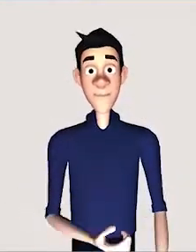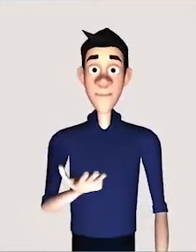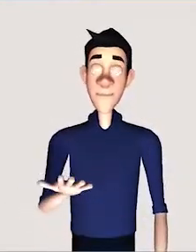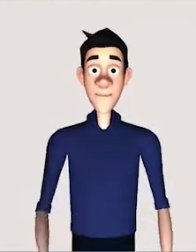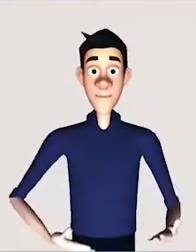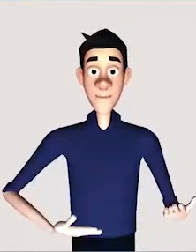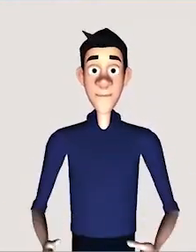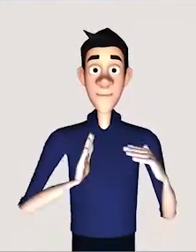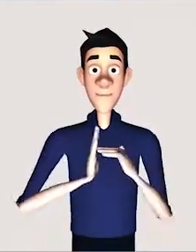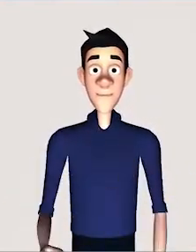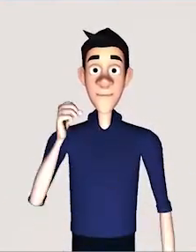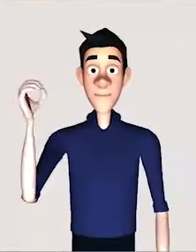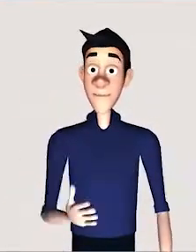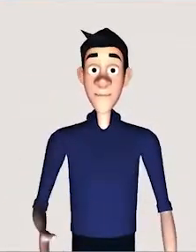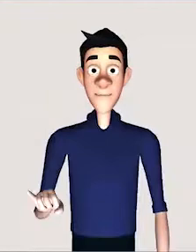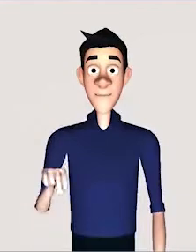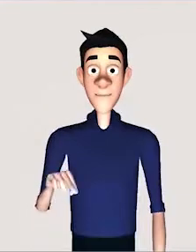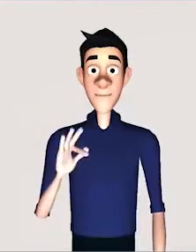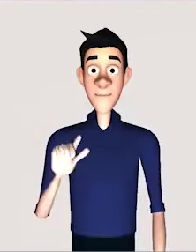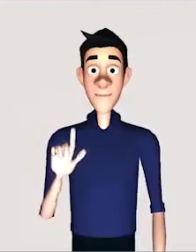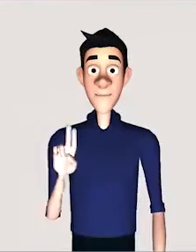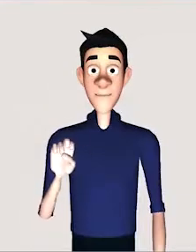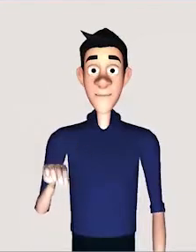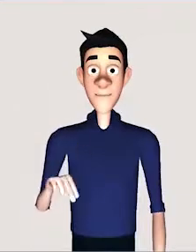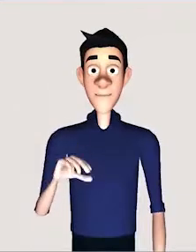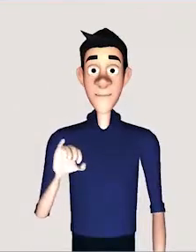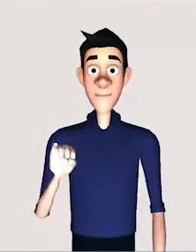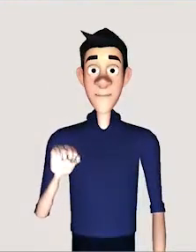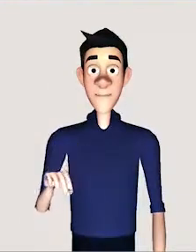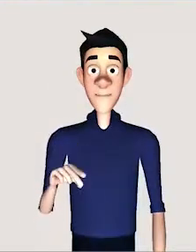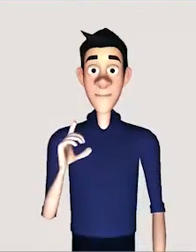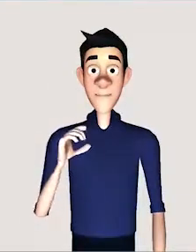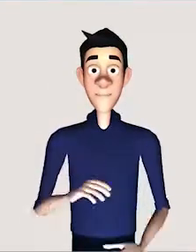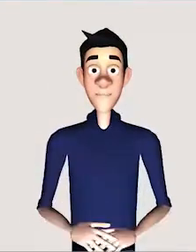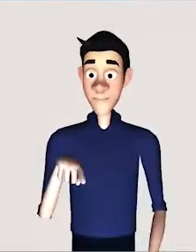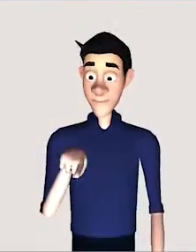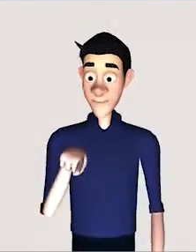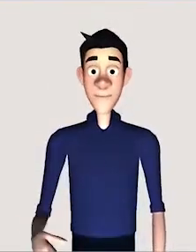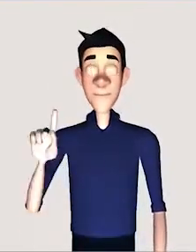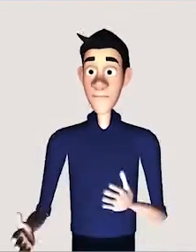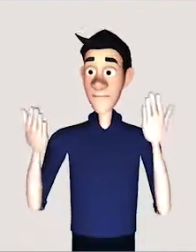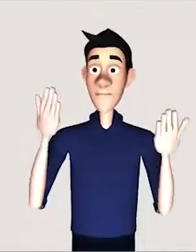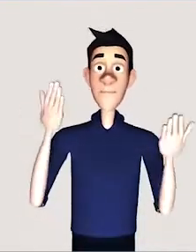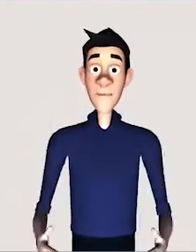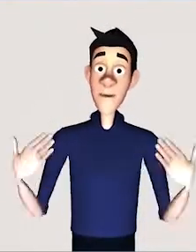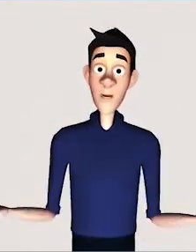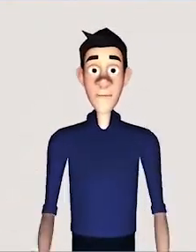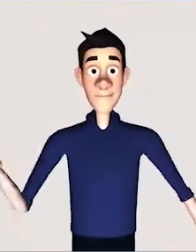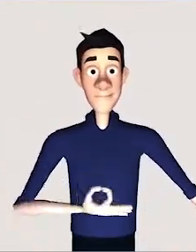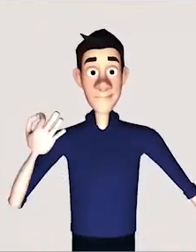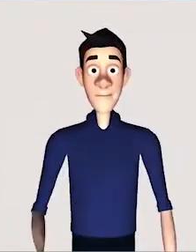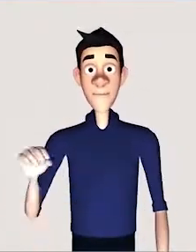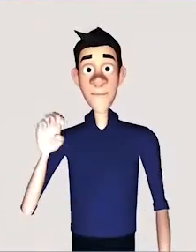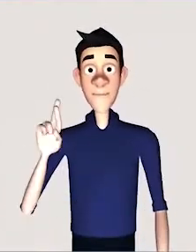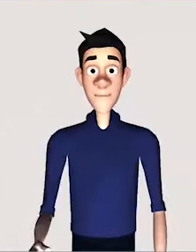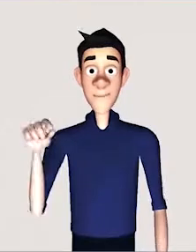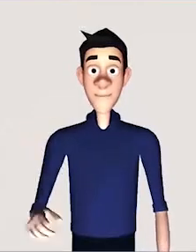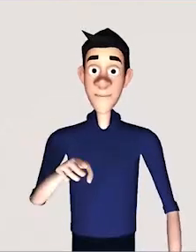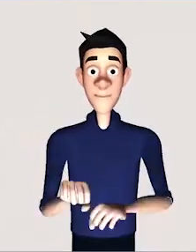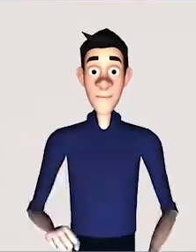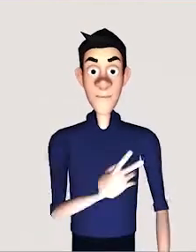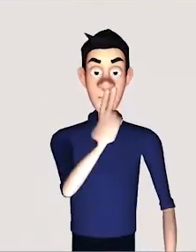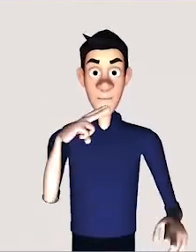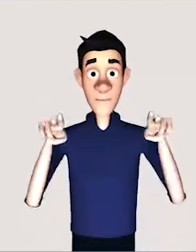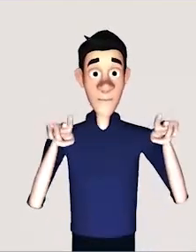Pensa quais são as boas práticas que esse que é tão parecido comigo teve muito mais visitante. Então, o que eles fazem que eu posso fazer aqui também,